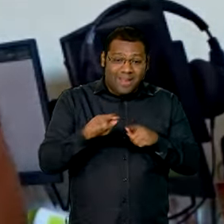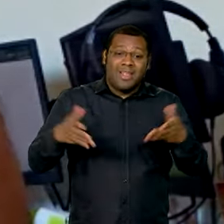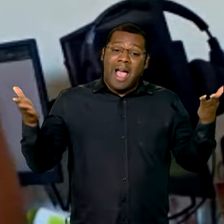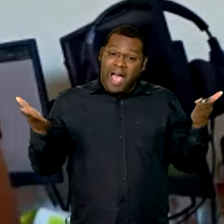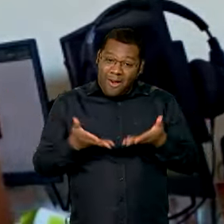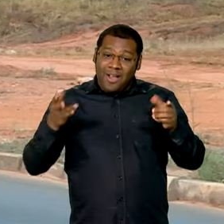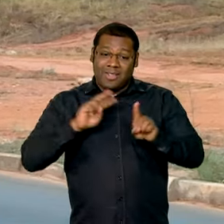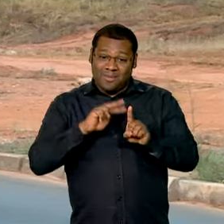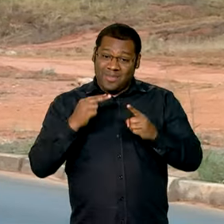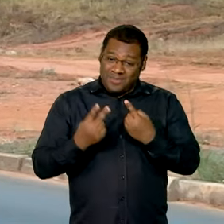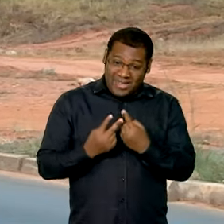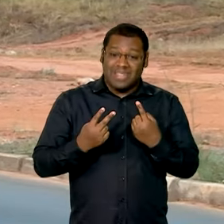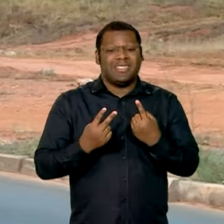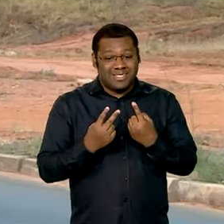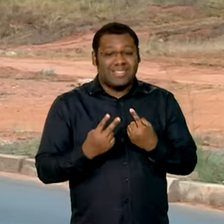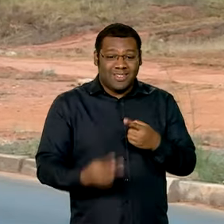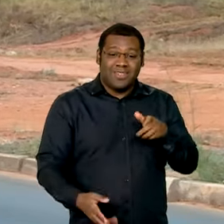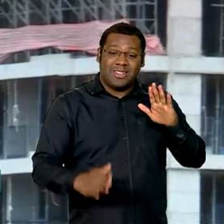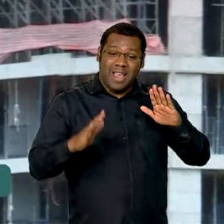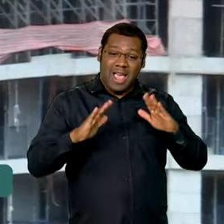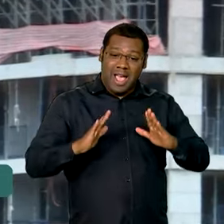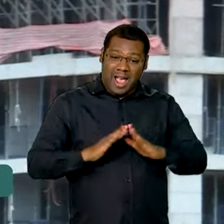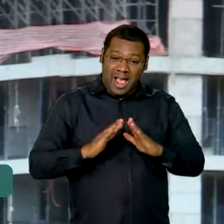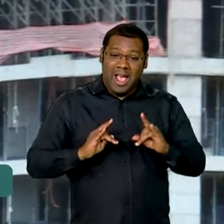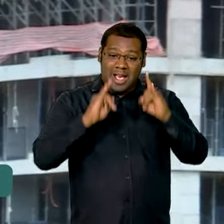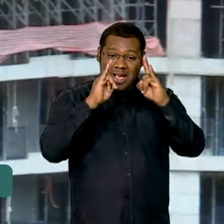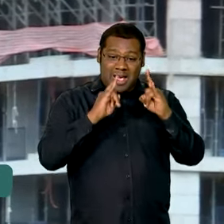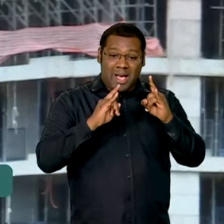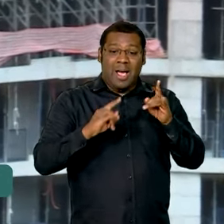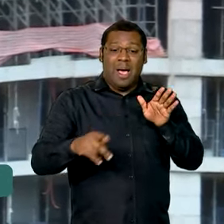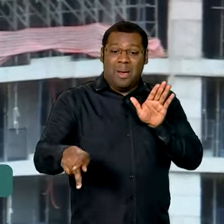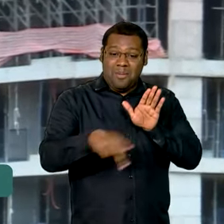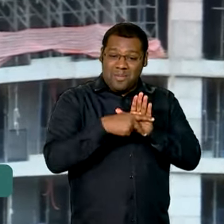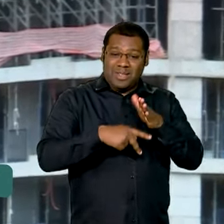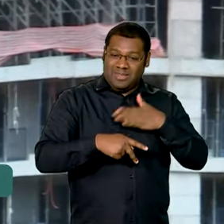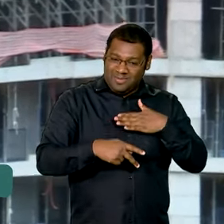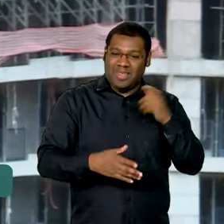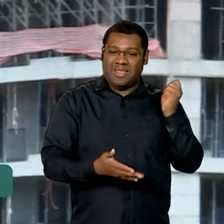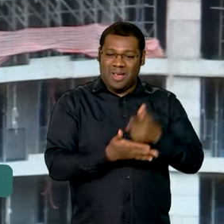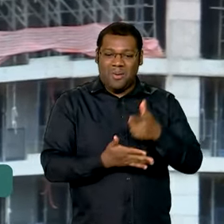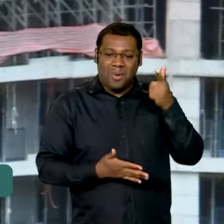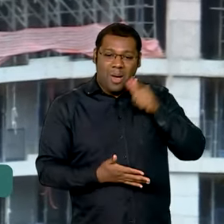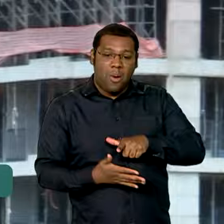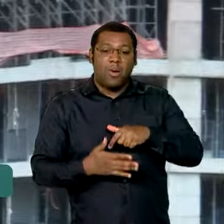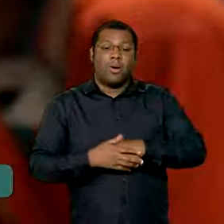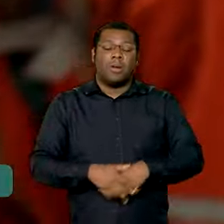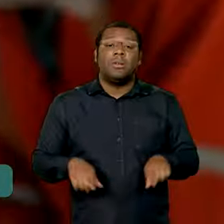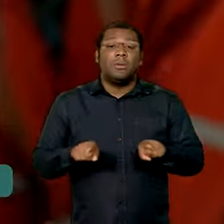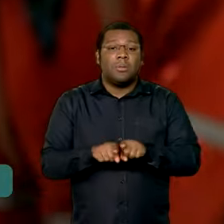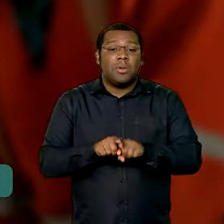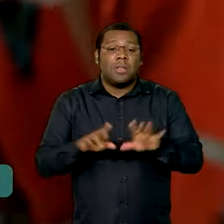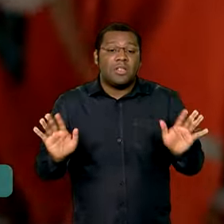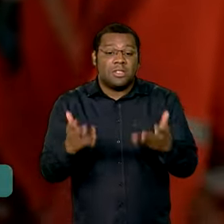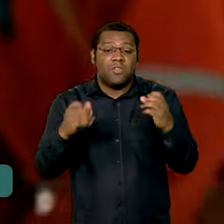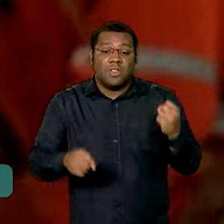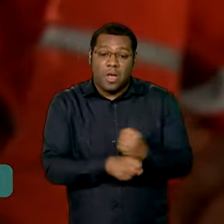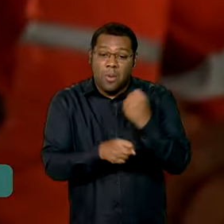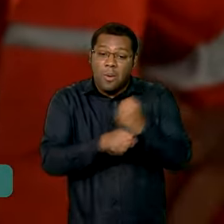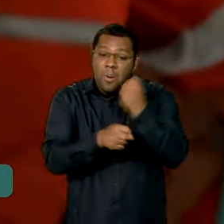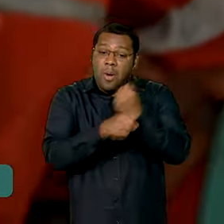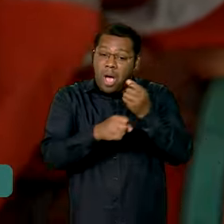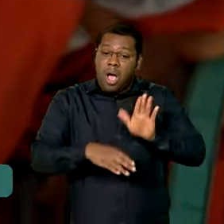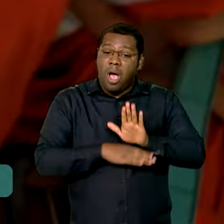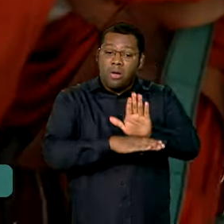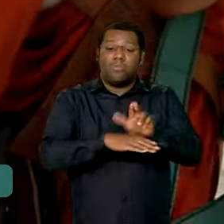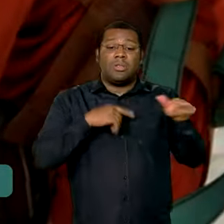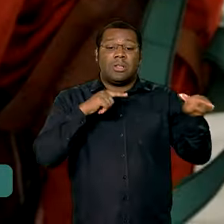sem pagar dois, né. O Acredita Imóveis também vai estimular o setor da construção civil e promover a geração